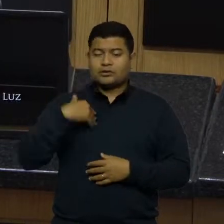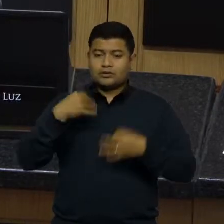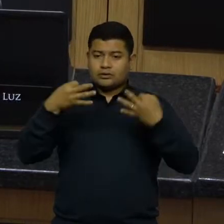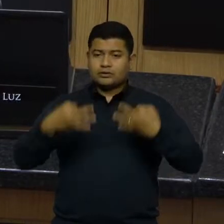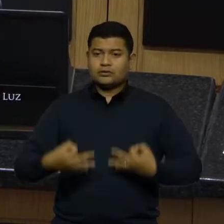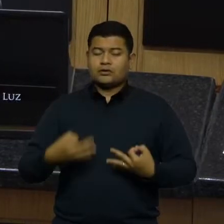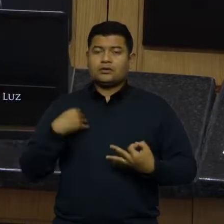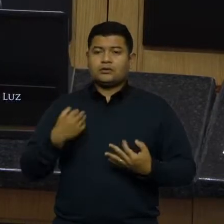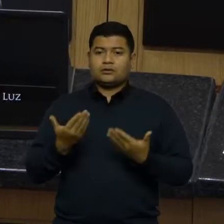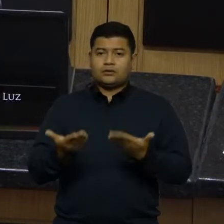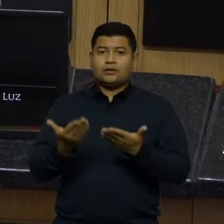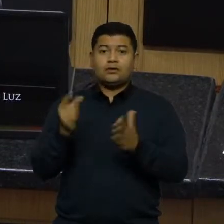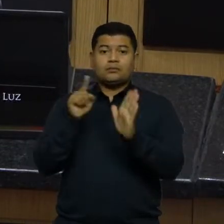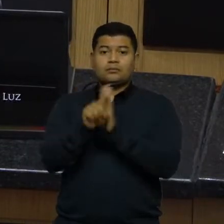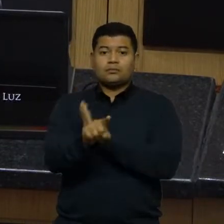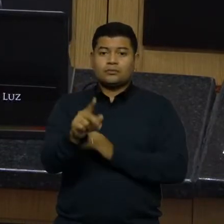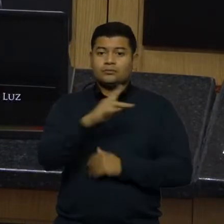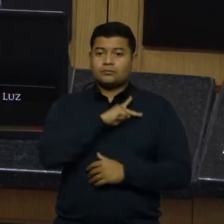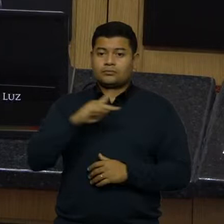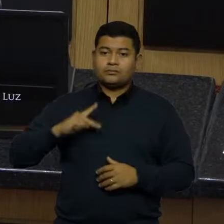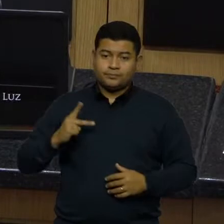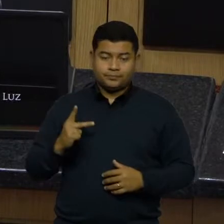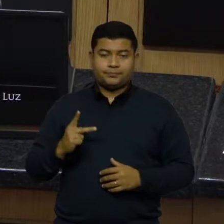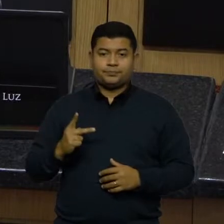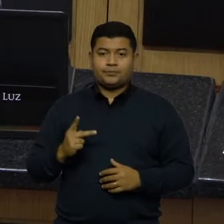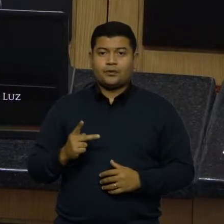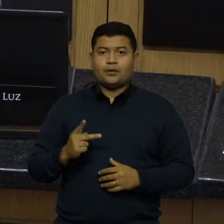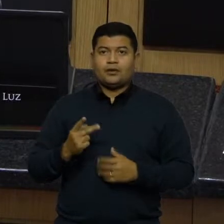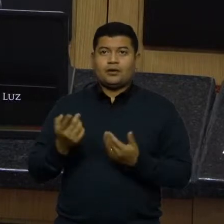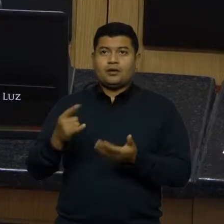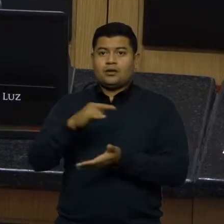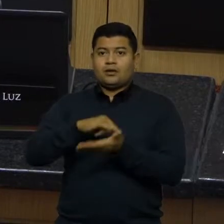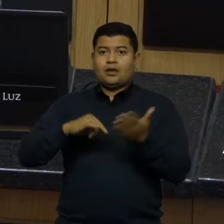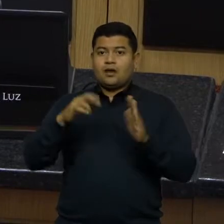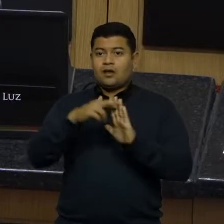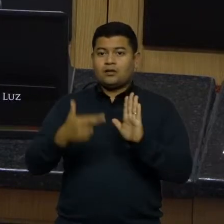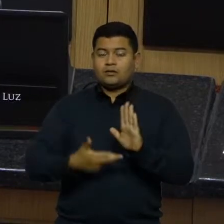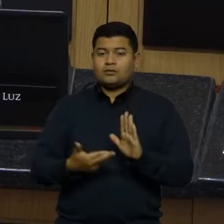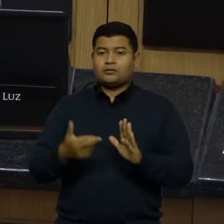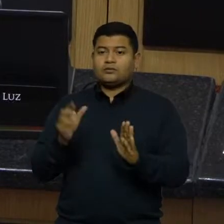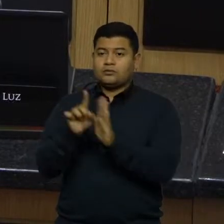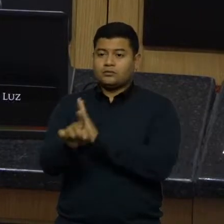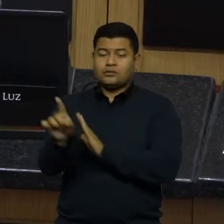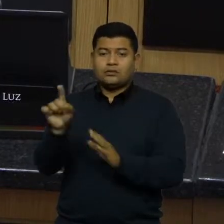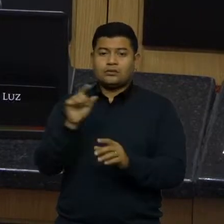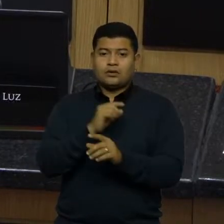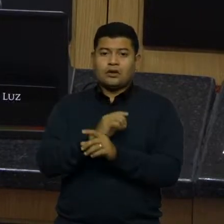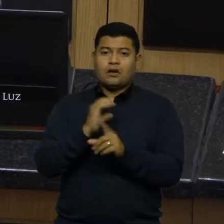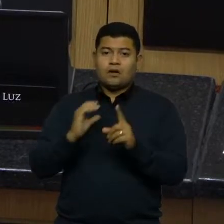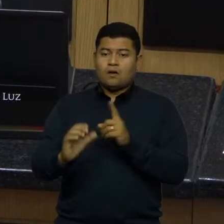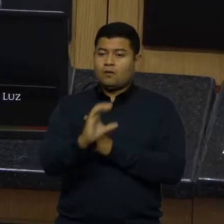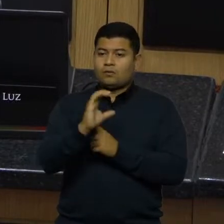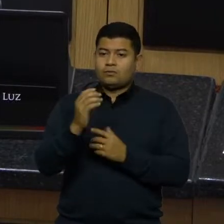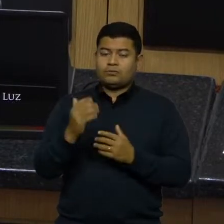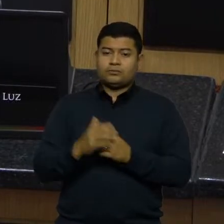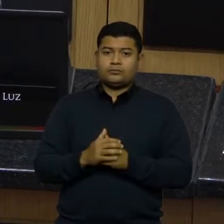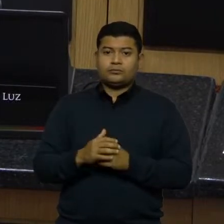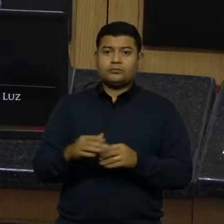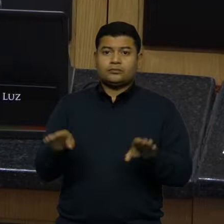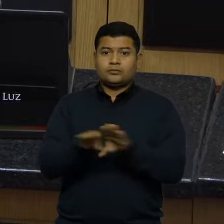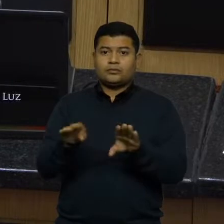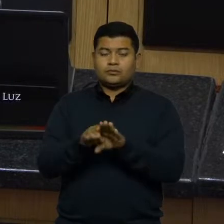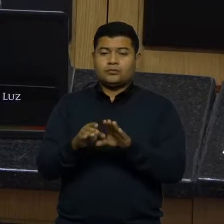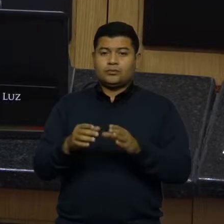consulta pública. Entre os documentos, regulamento interno de consulta à comunidade, relatório de consulta à comunidade com demonstrativo de peso,